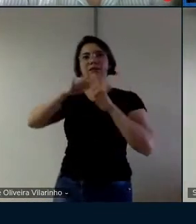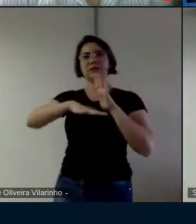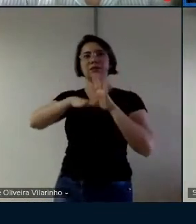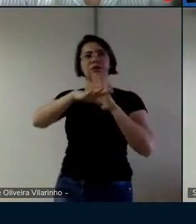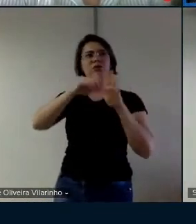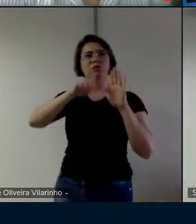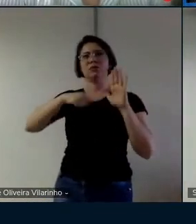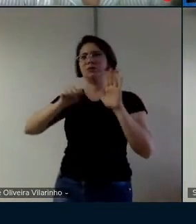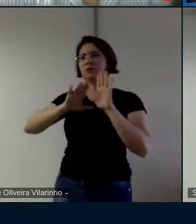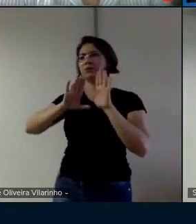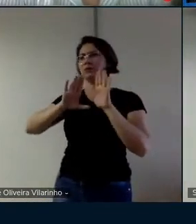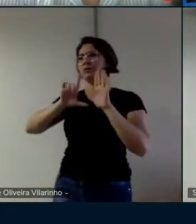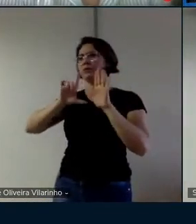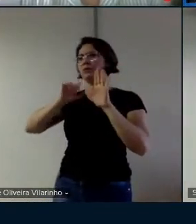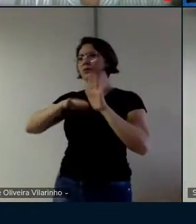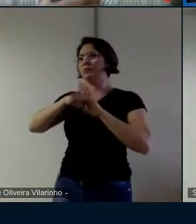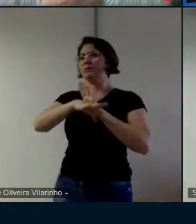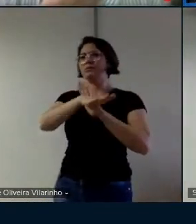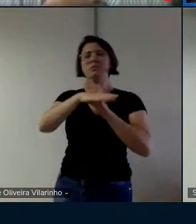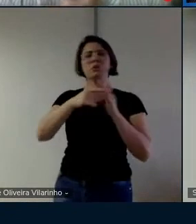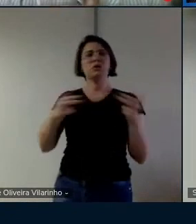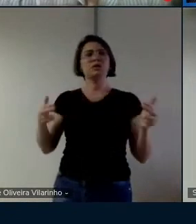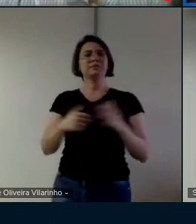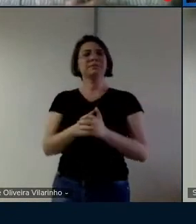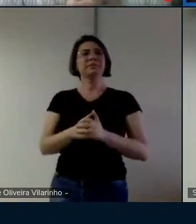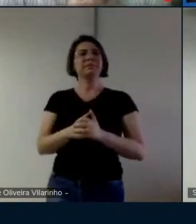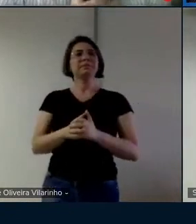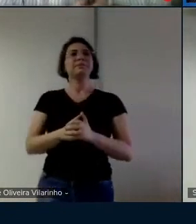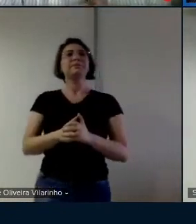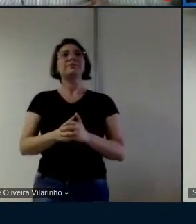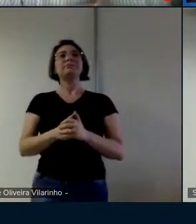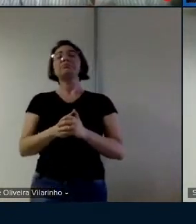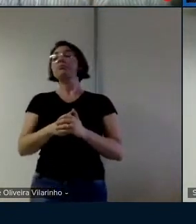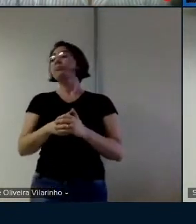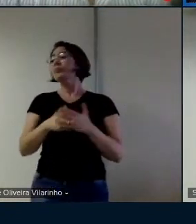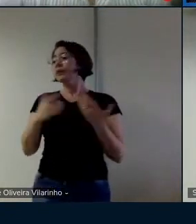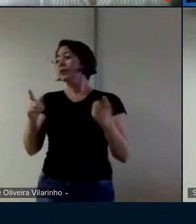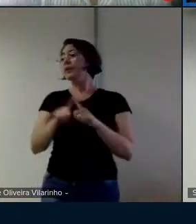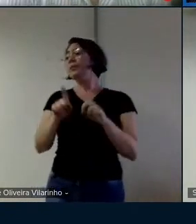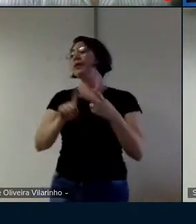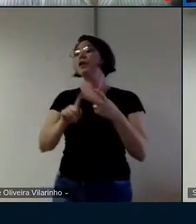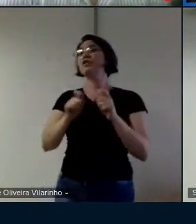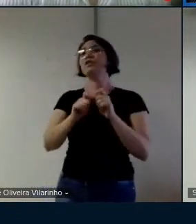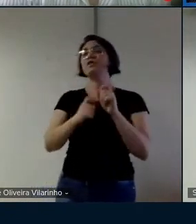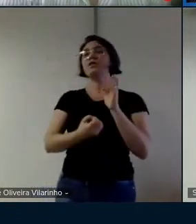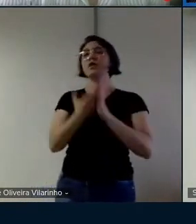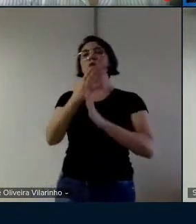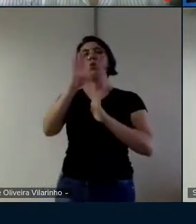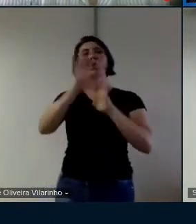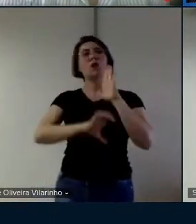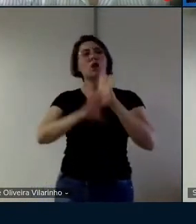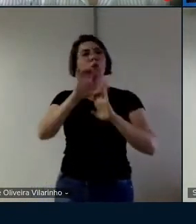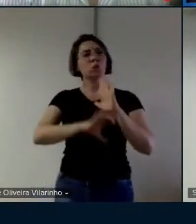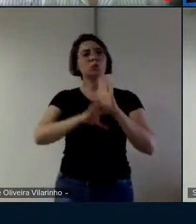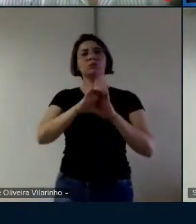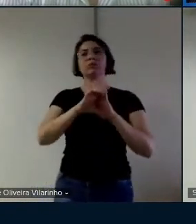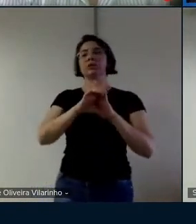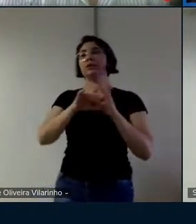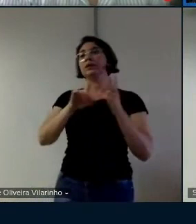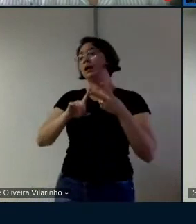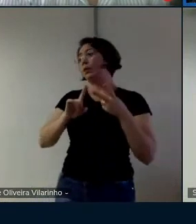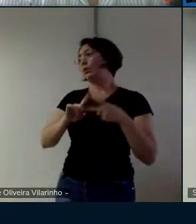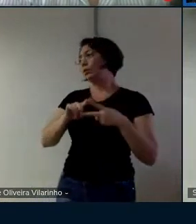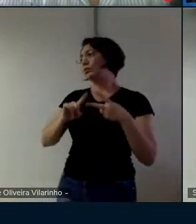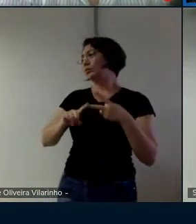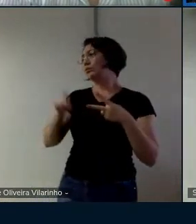construção e o nosso passo agora fizemos o currículo né agora o nosso passo é esse então ainda de